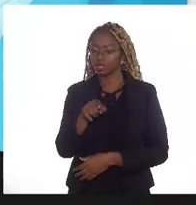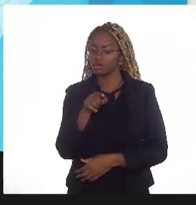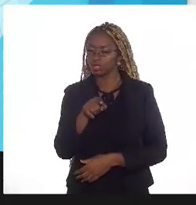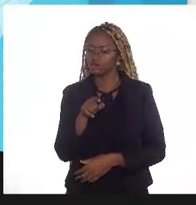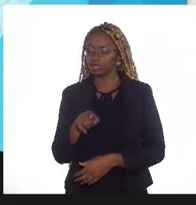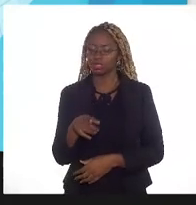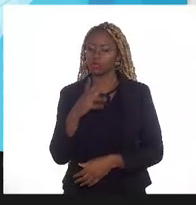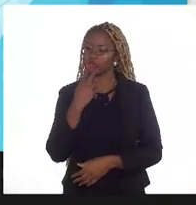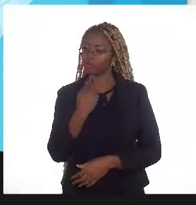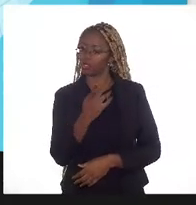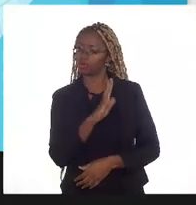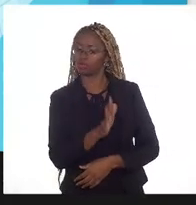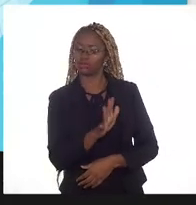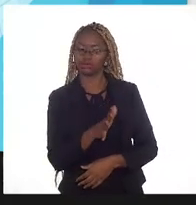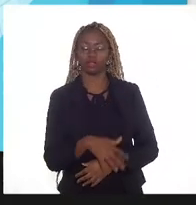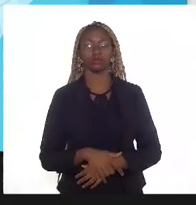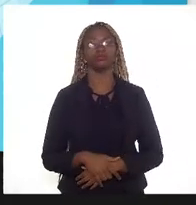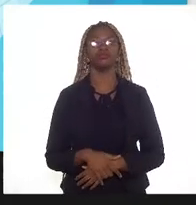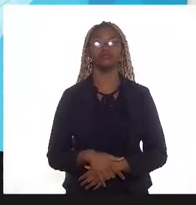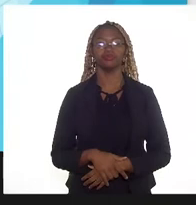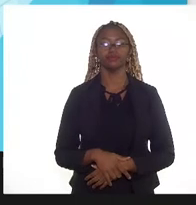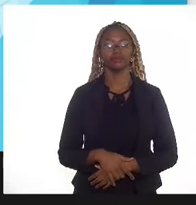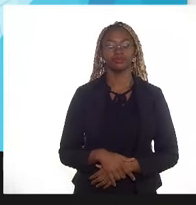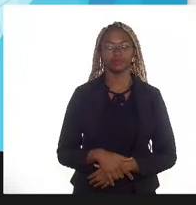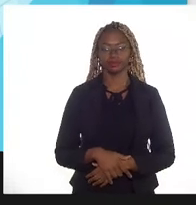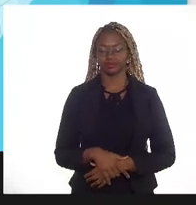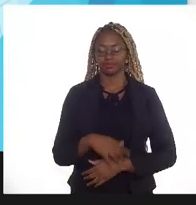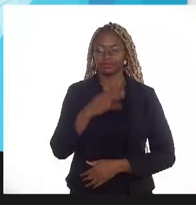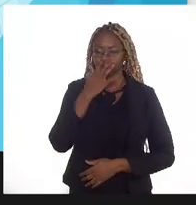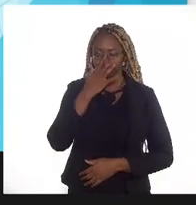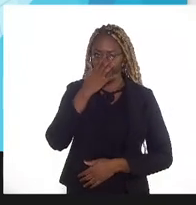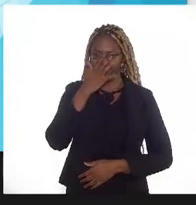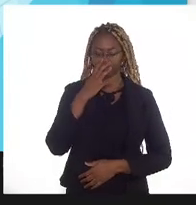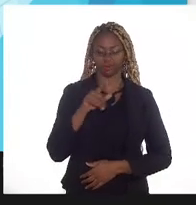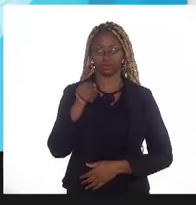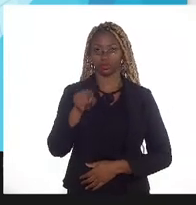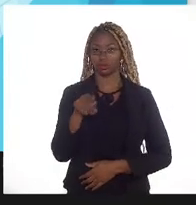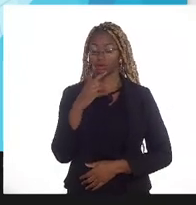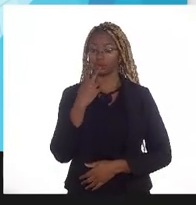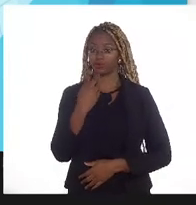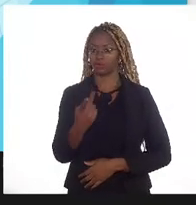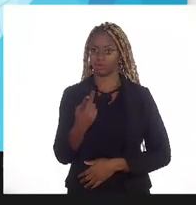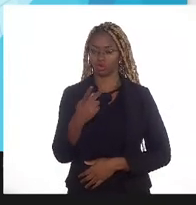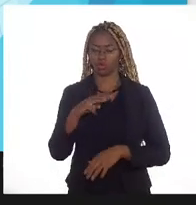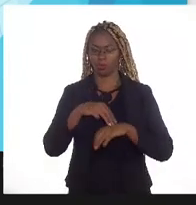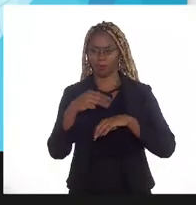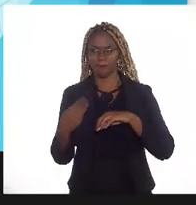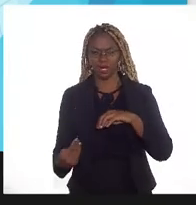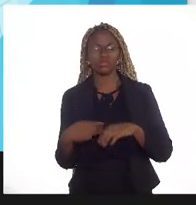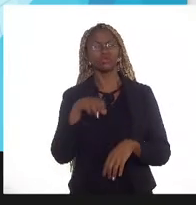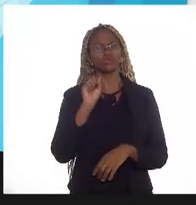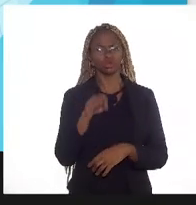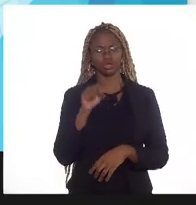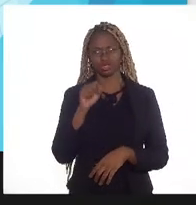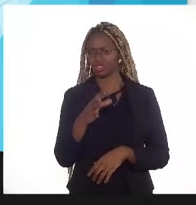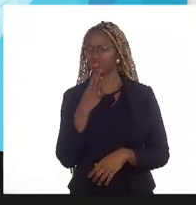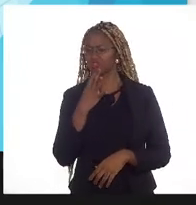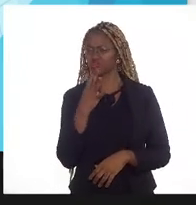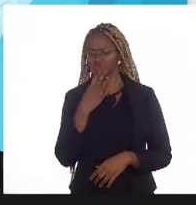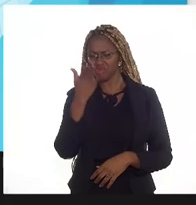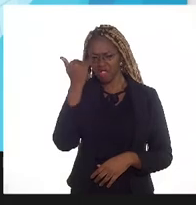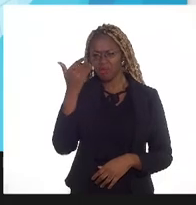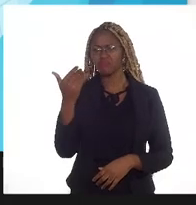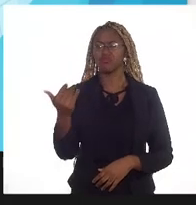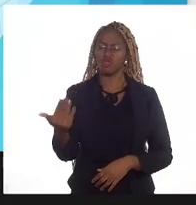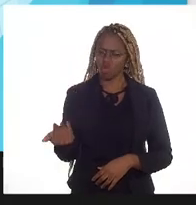mencionou isso o AG que ela mencionou é sim um método bastante conhecido muito